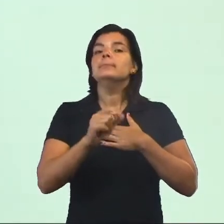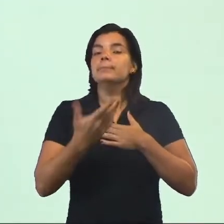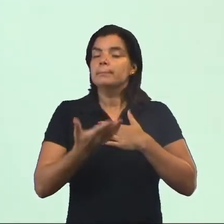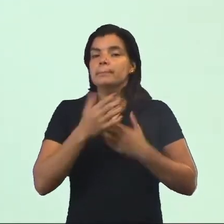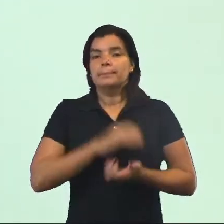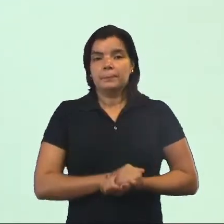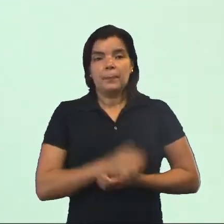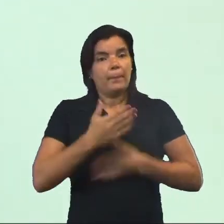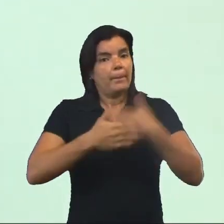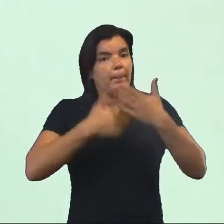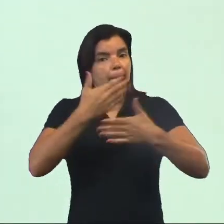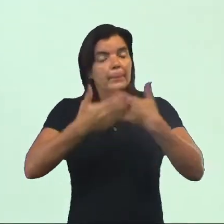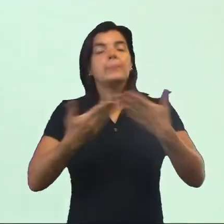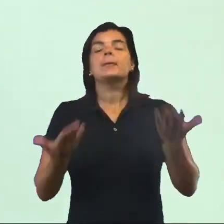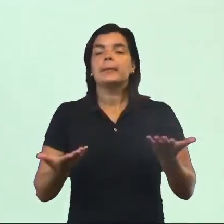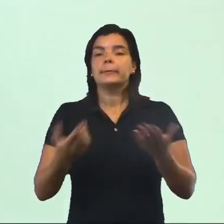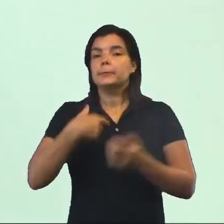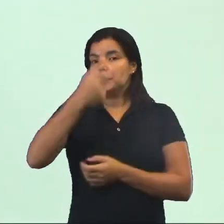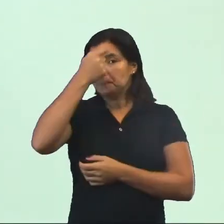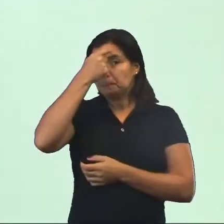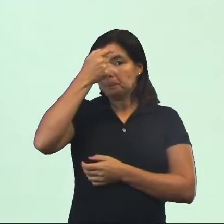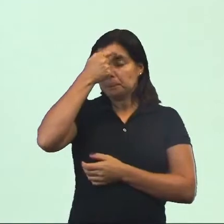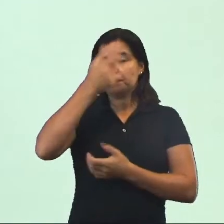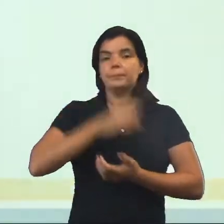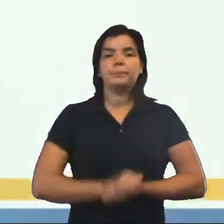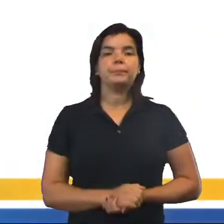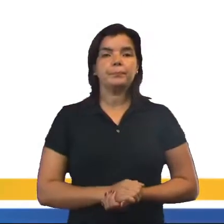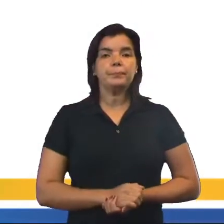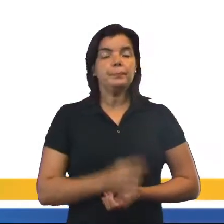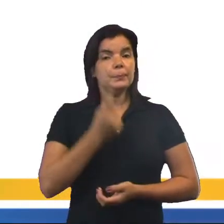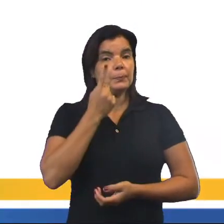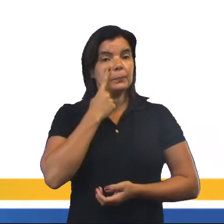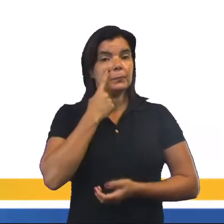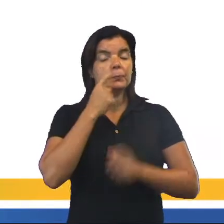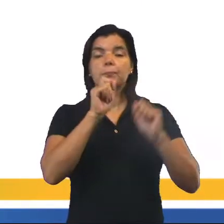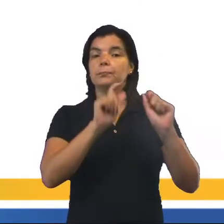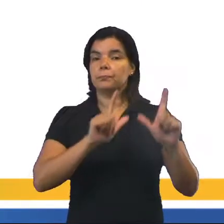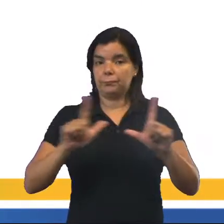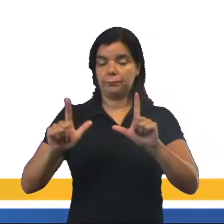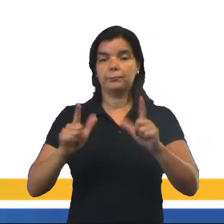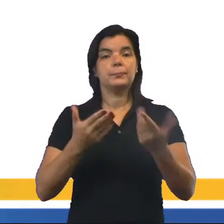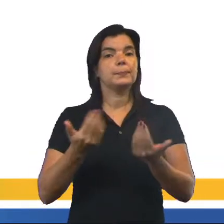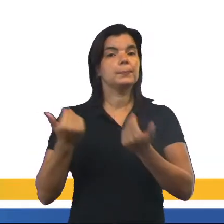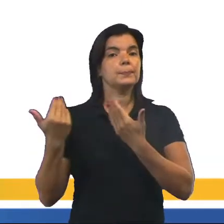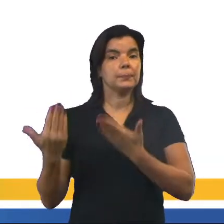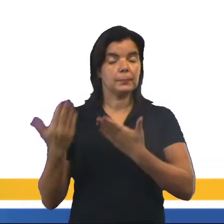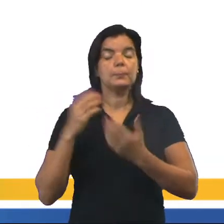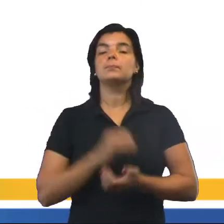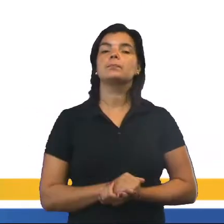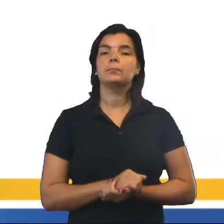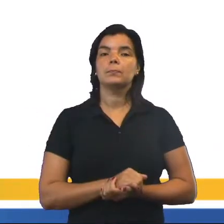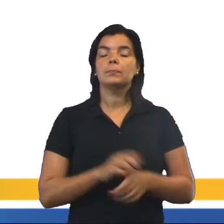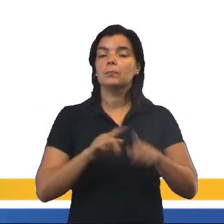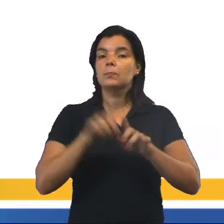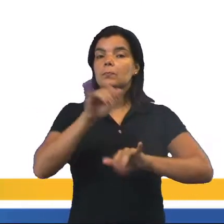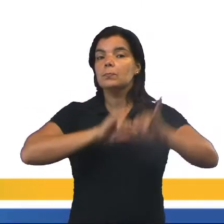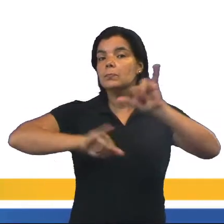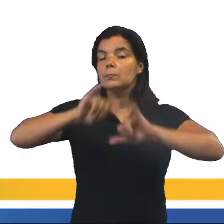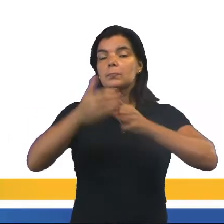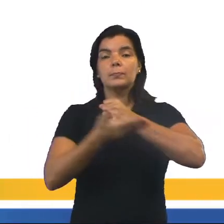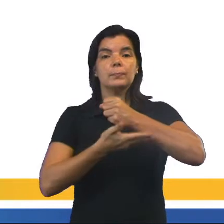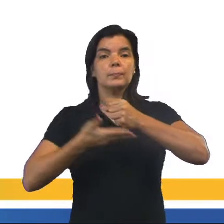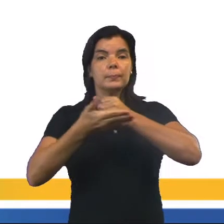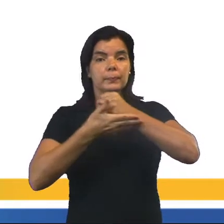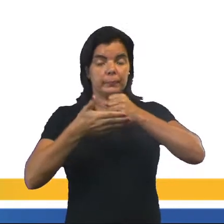desenvolver as suas atividades metabólicas. Vejam ali na telinha, que eu coloquei para vocês, a reação básica